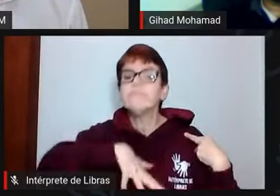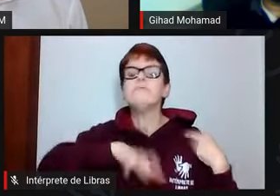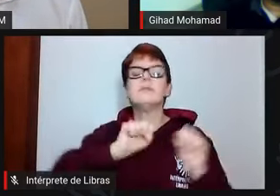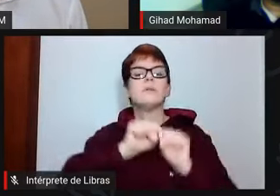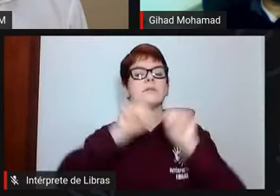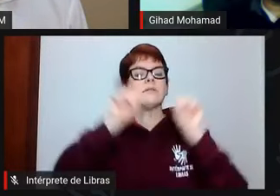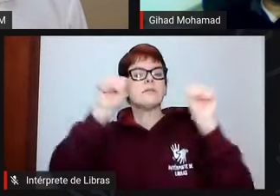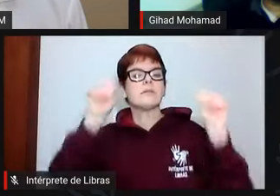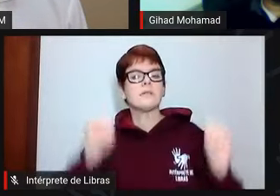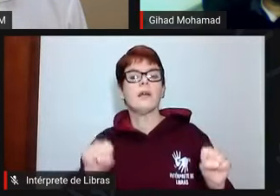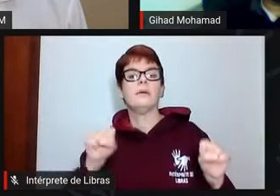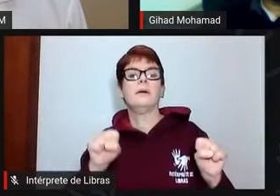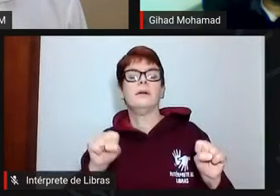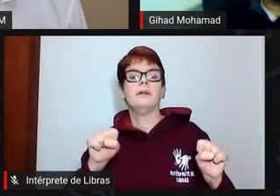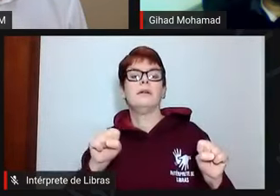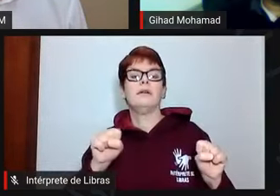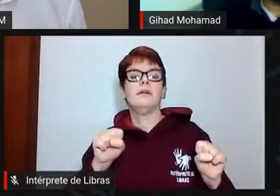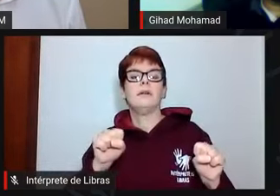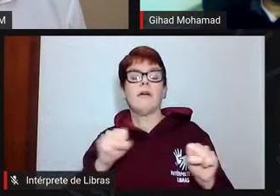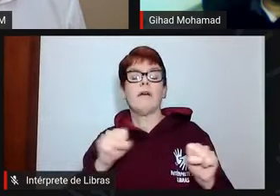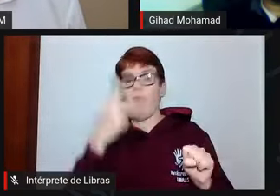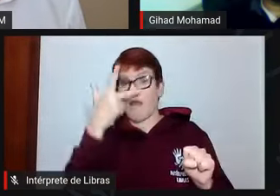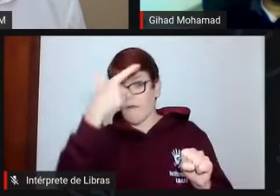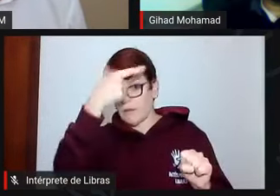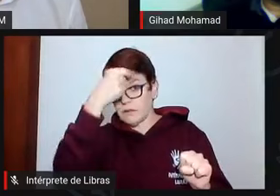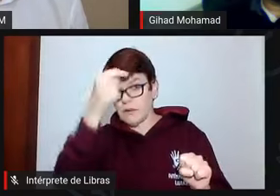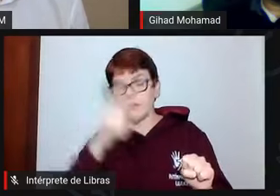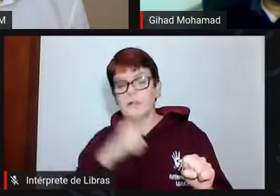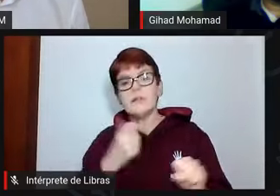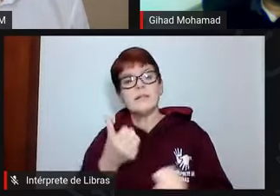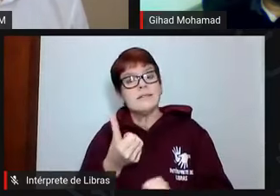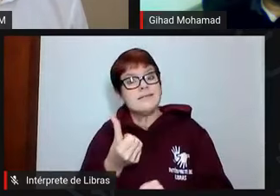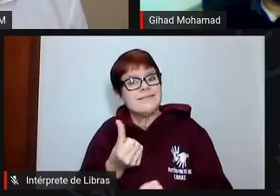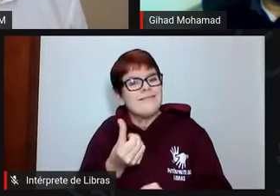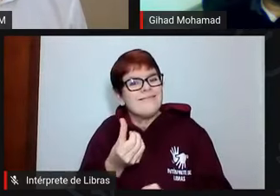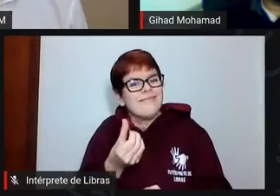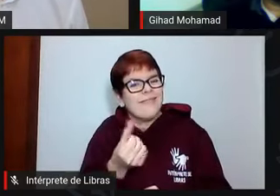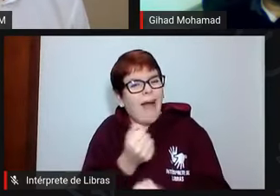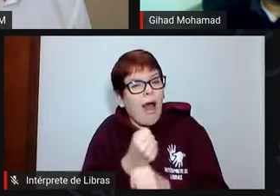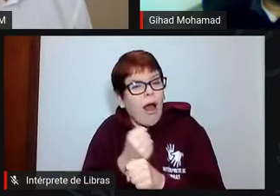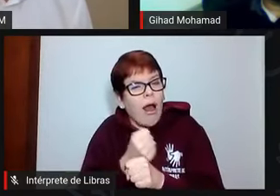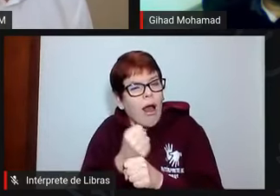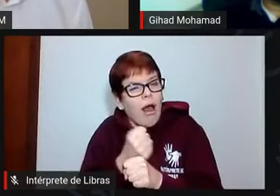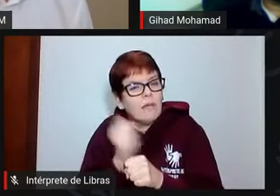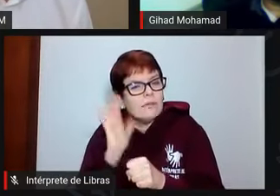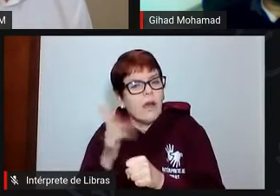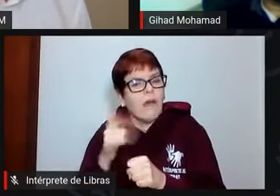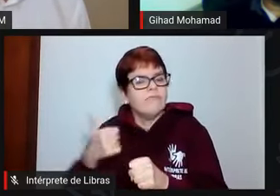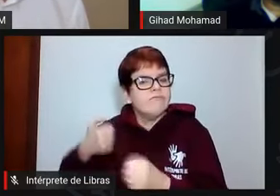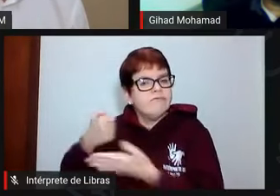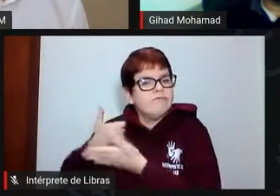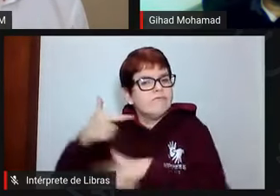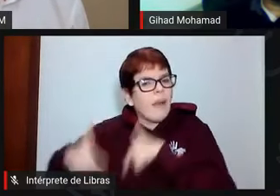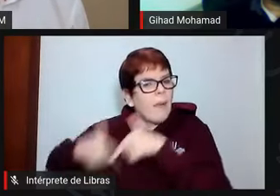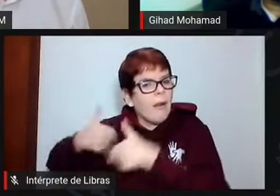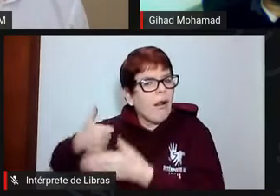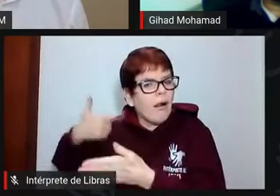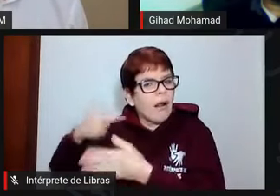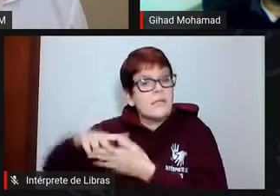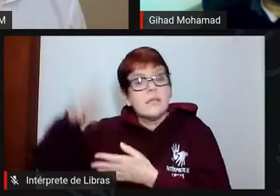a universidade ao longo desses seus 60 anos tem um histórico de